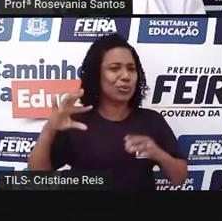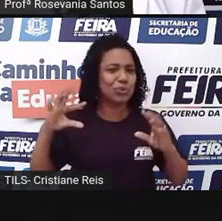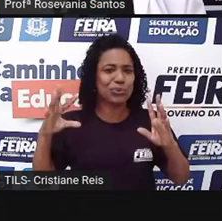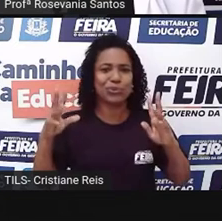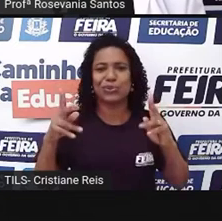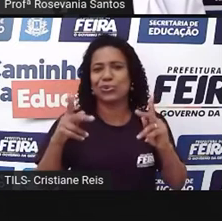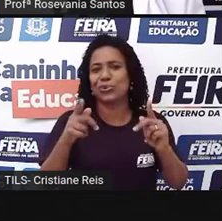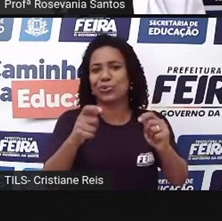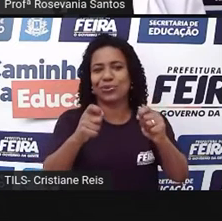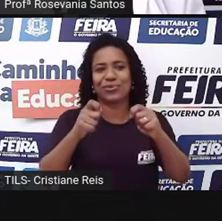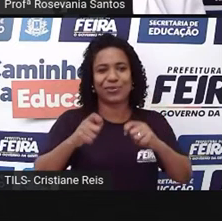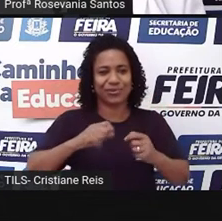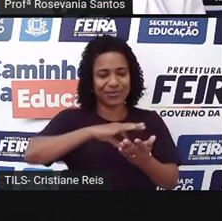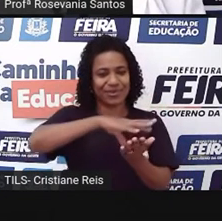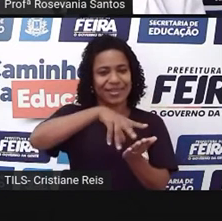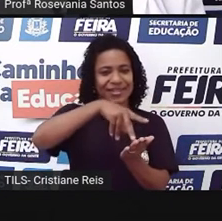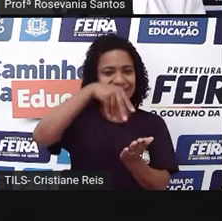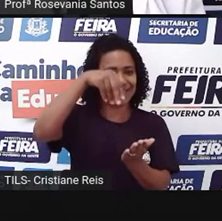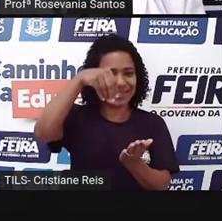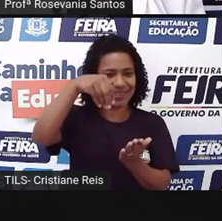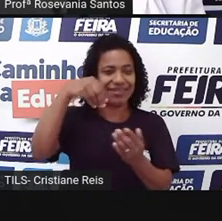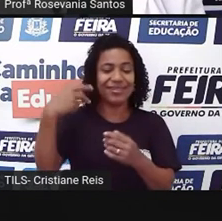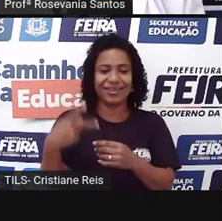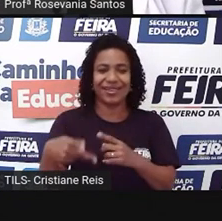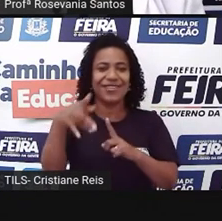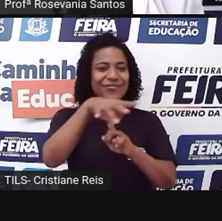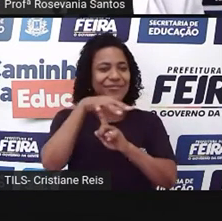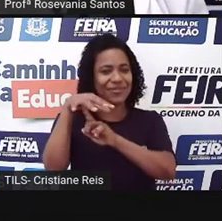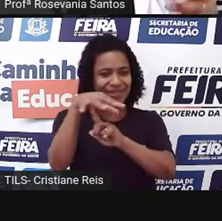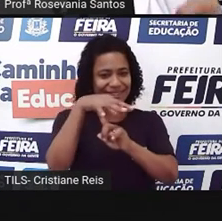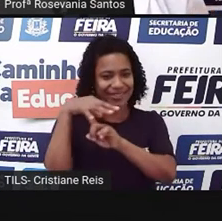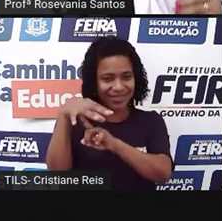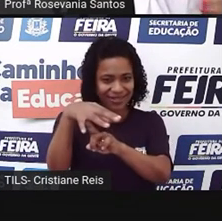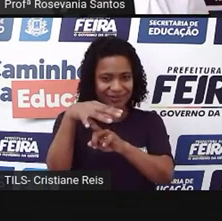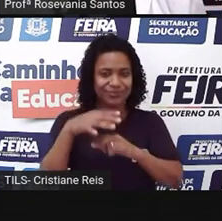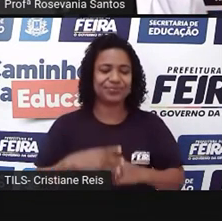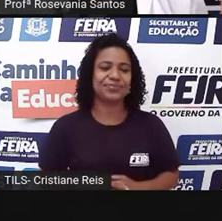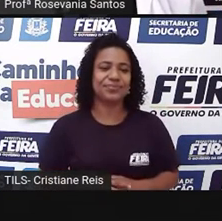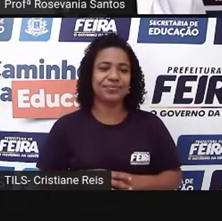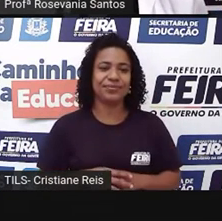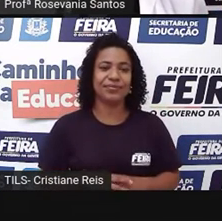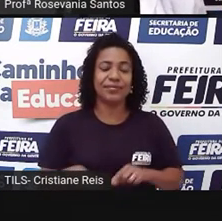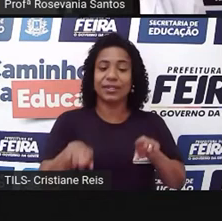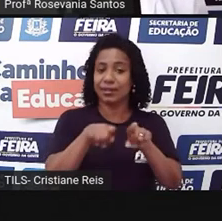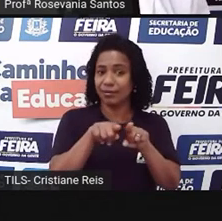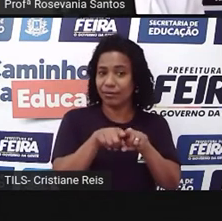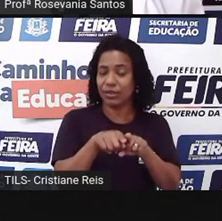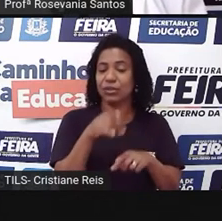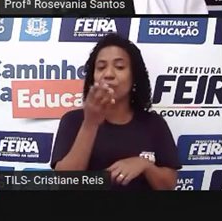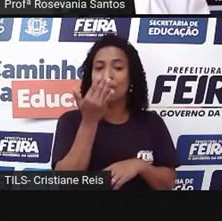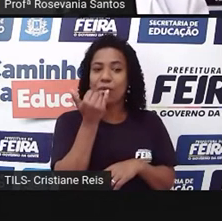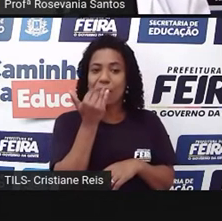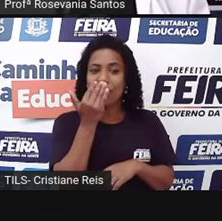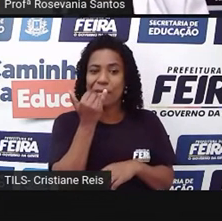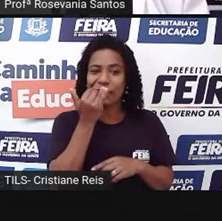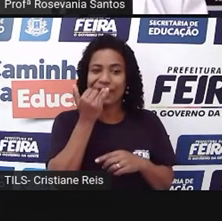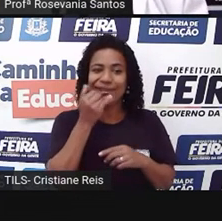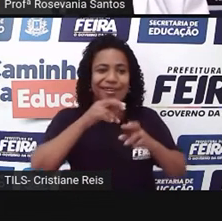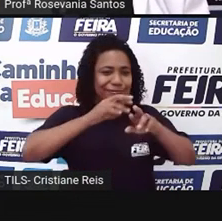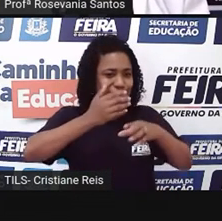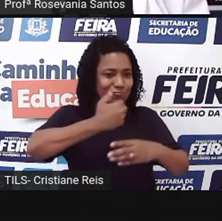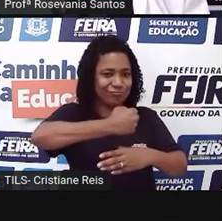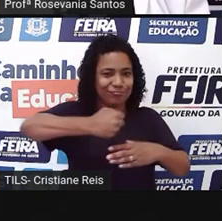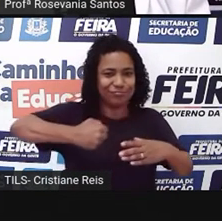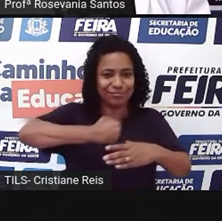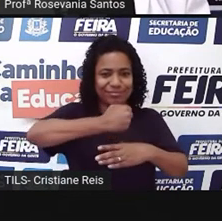sobre artesanato, tem nessa feirinha aí de artesanato. Até comida artesanal também você vai encontrar aí.